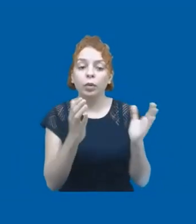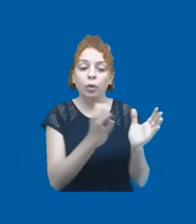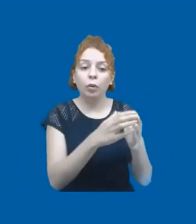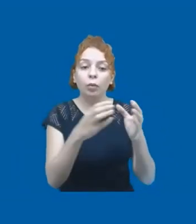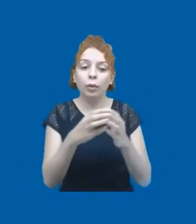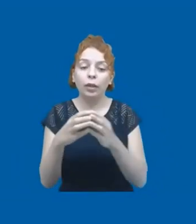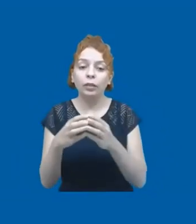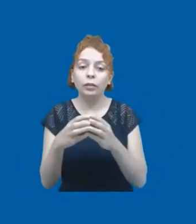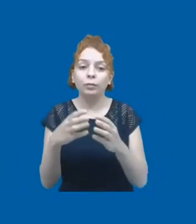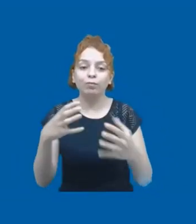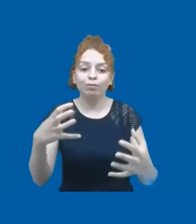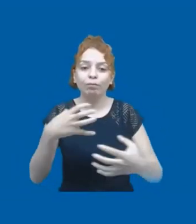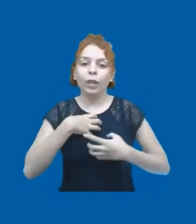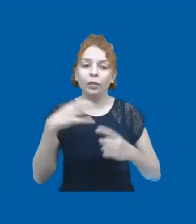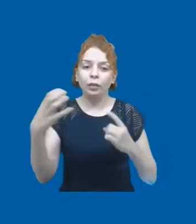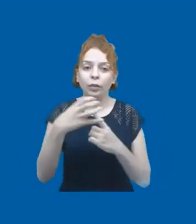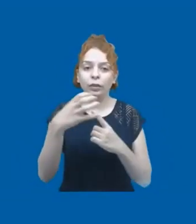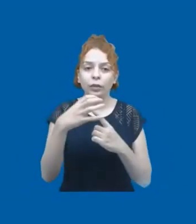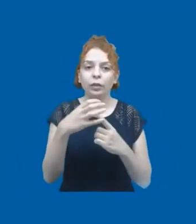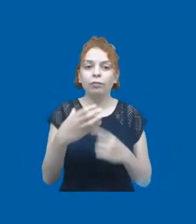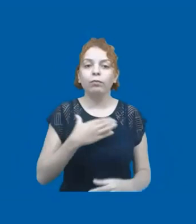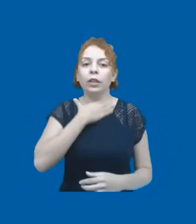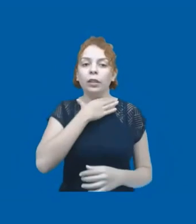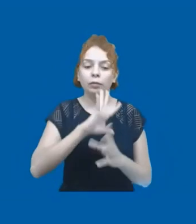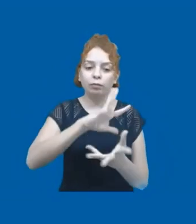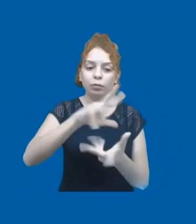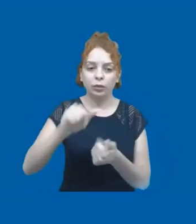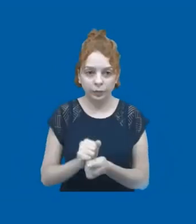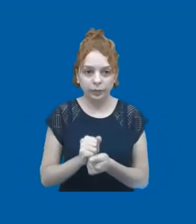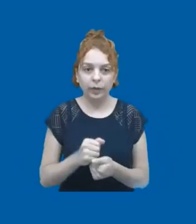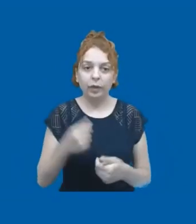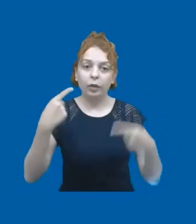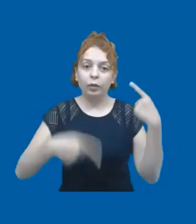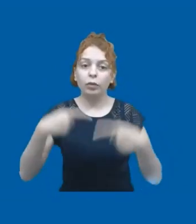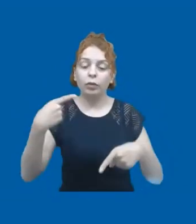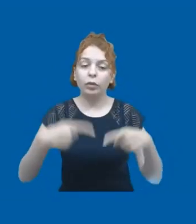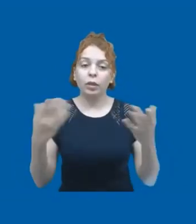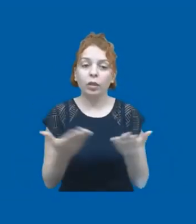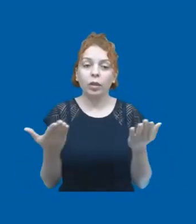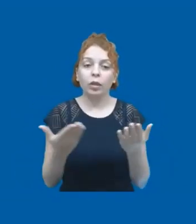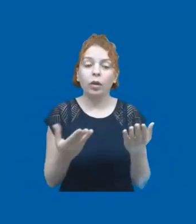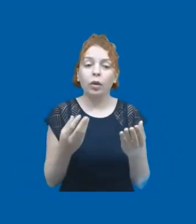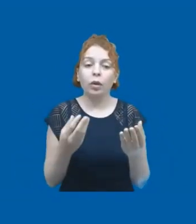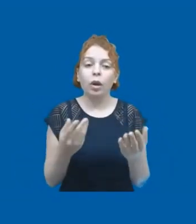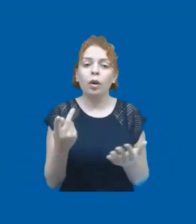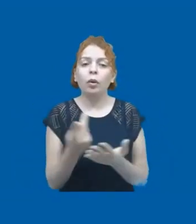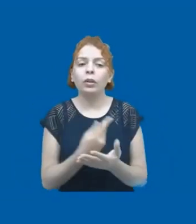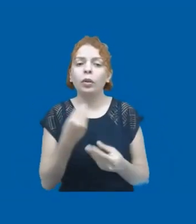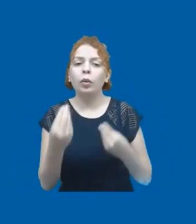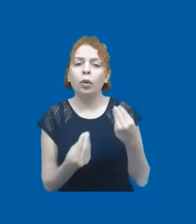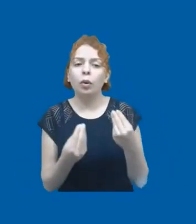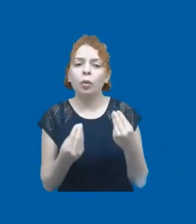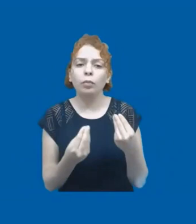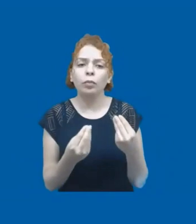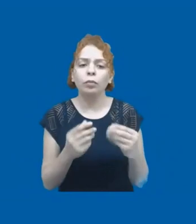sentiram esses dramáticos impactos da crise global. Queremos discutir o que tem sido feito, ou o